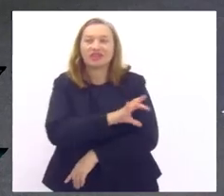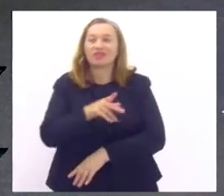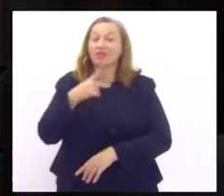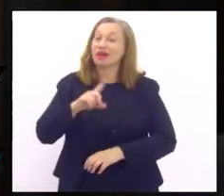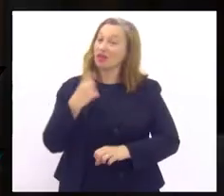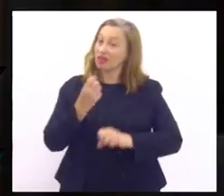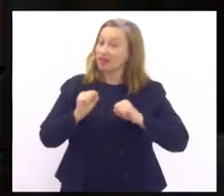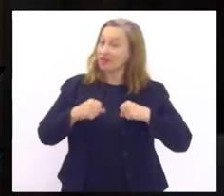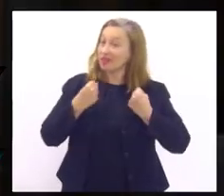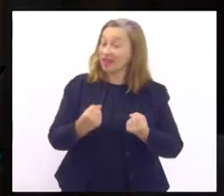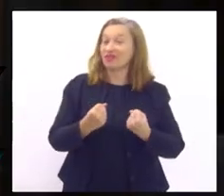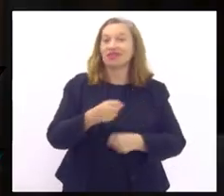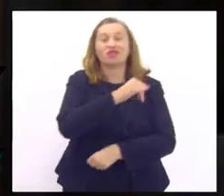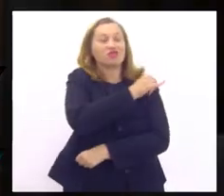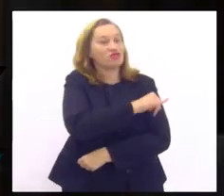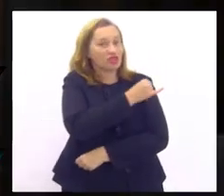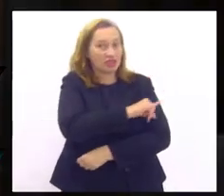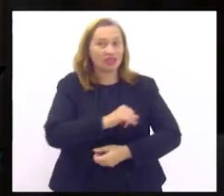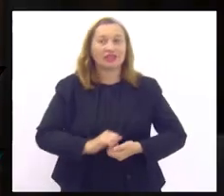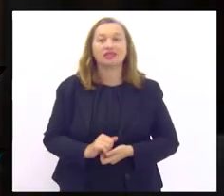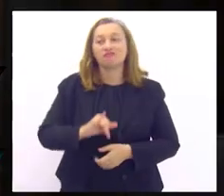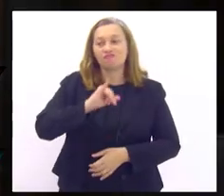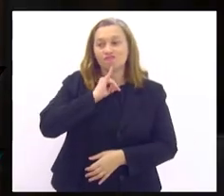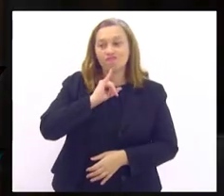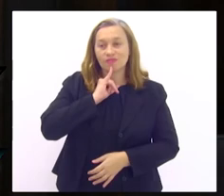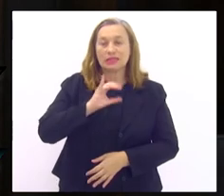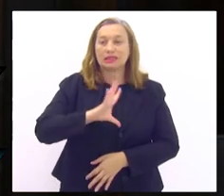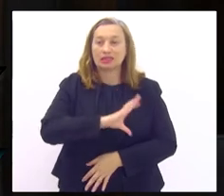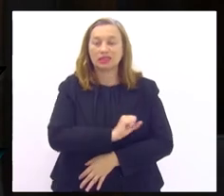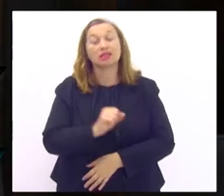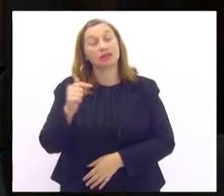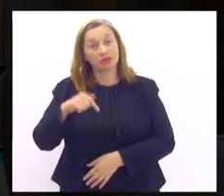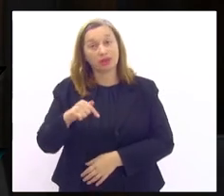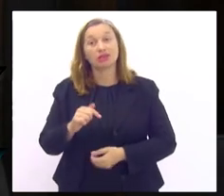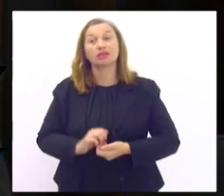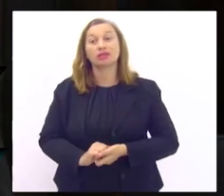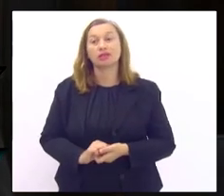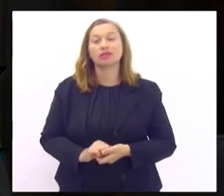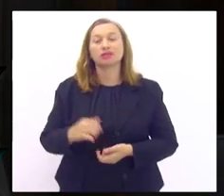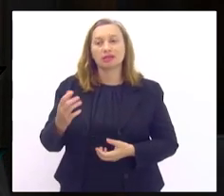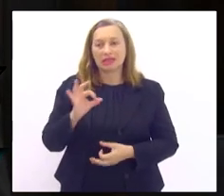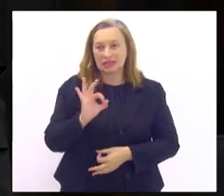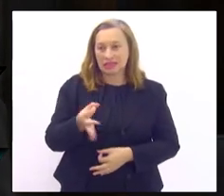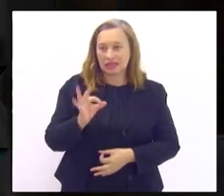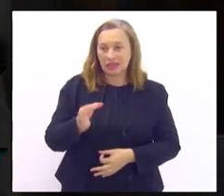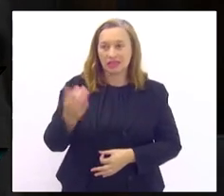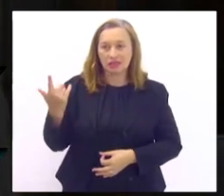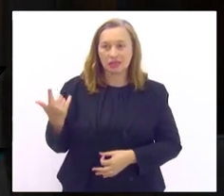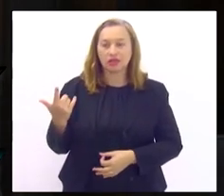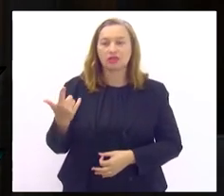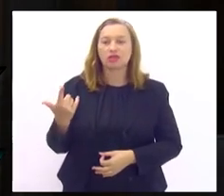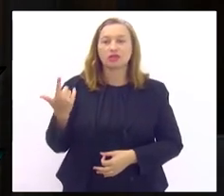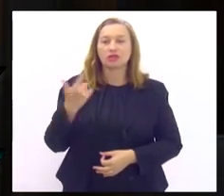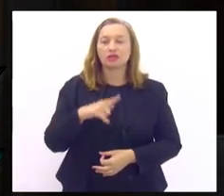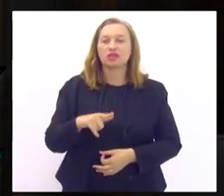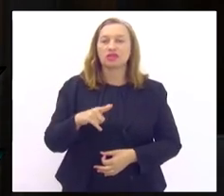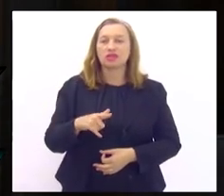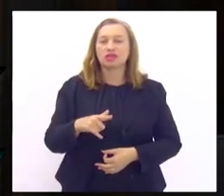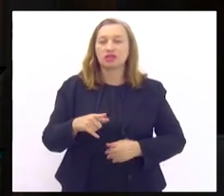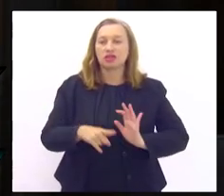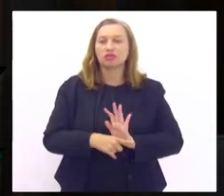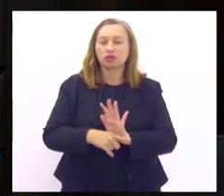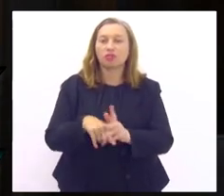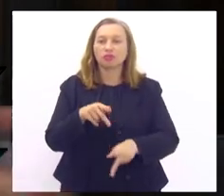defender o Rio de Janeiro que a gente infelizmente ama muito isso aqui e vamos com certeza fazer essa entrega para a população